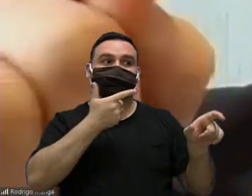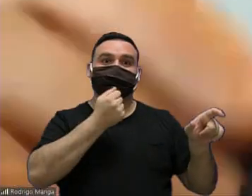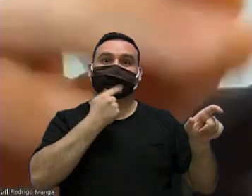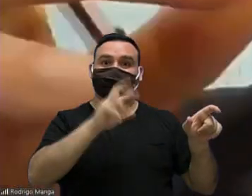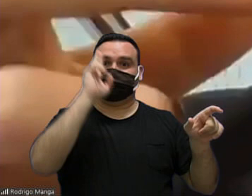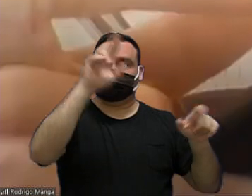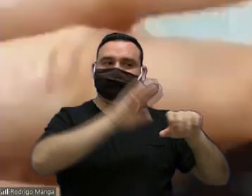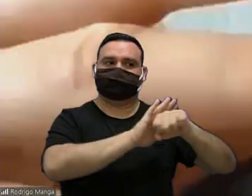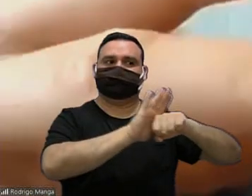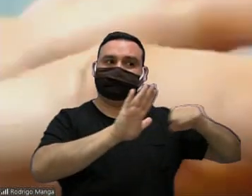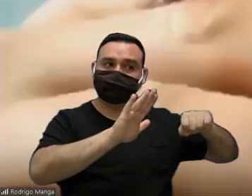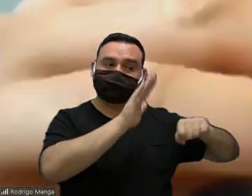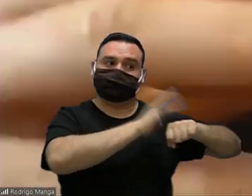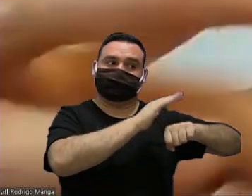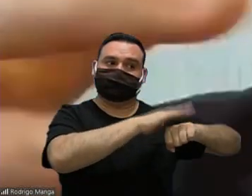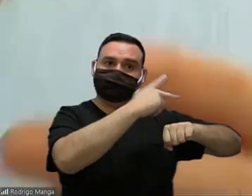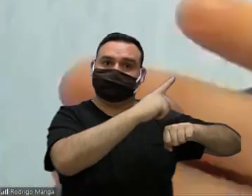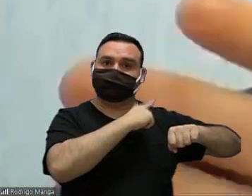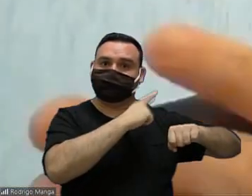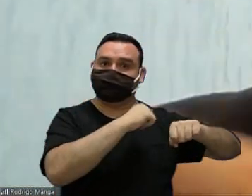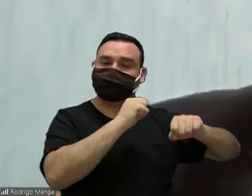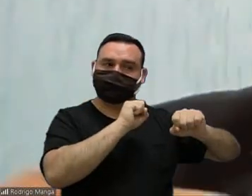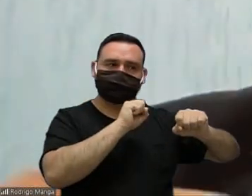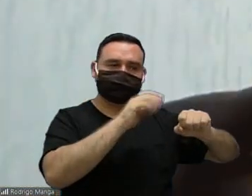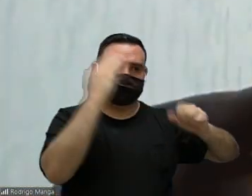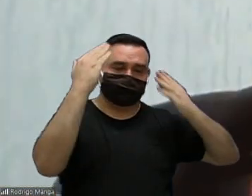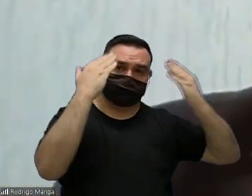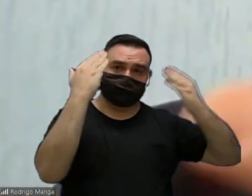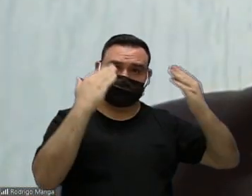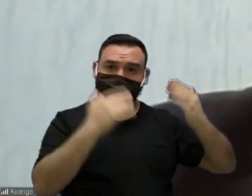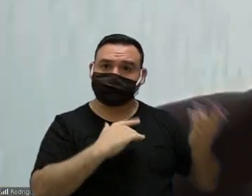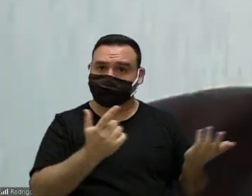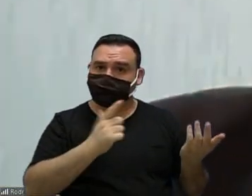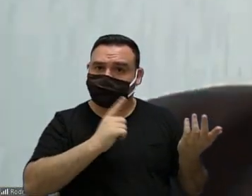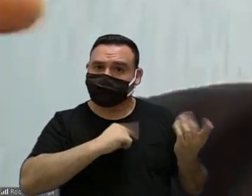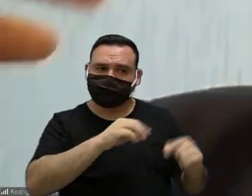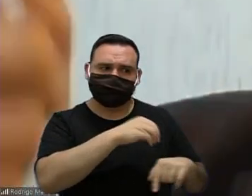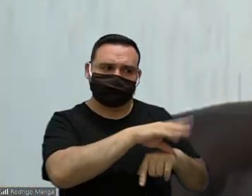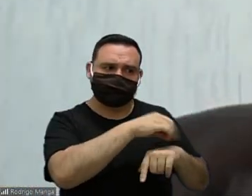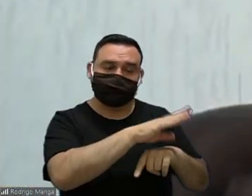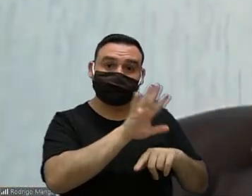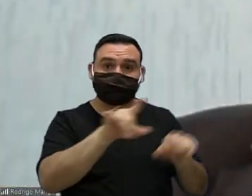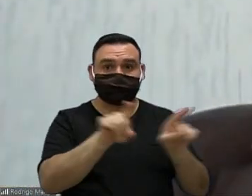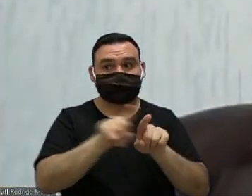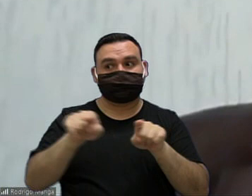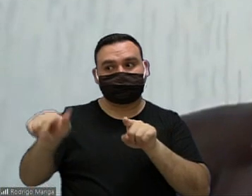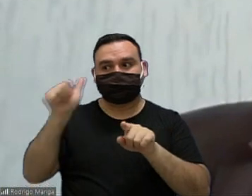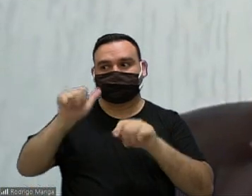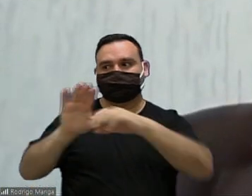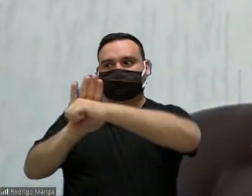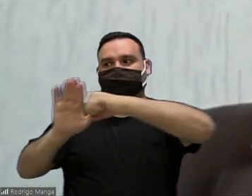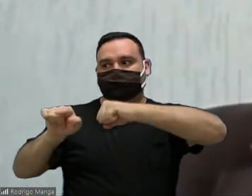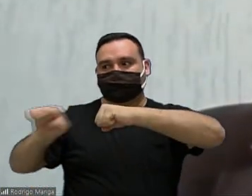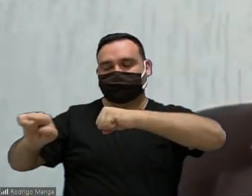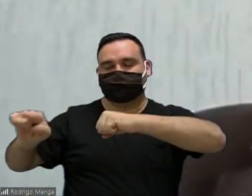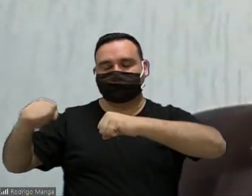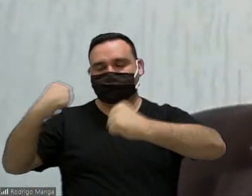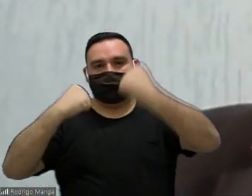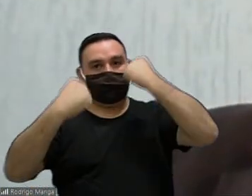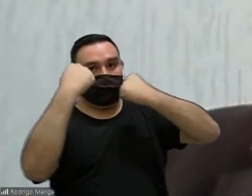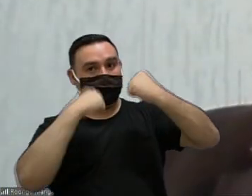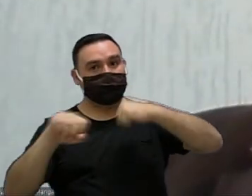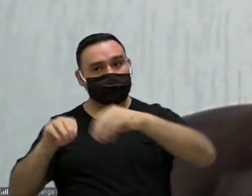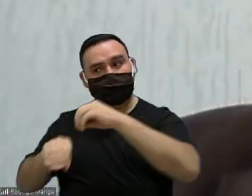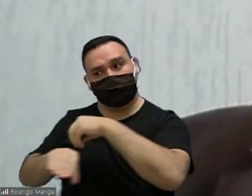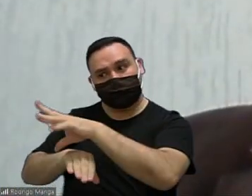então acho que a gente tem que forçar políticas públicas para que ela foi agredida então eu acho que o vereador